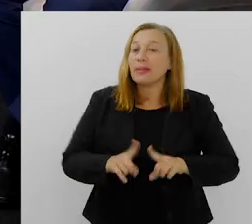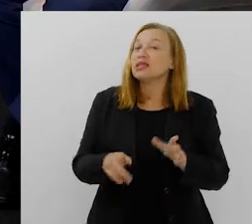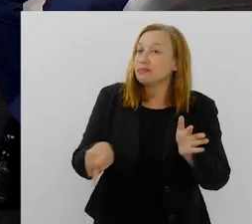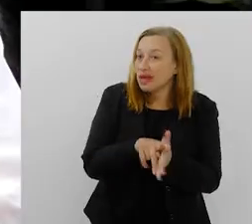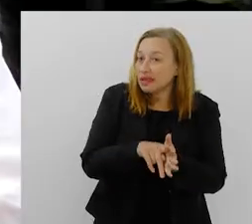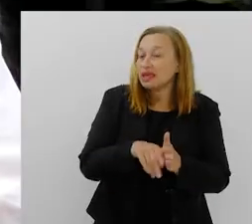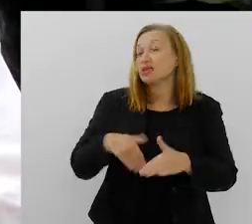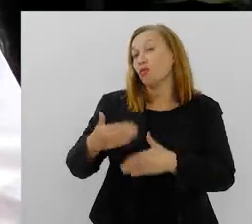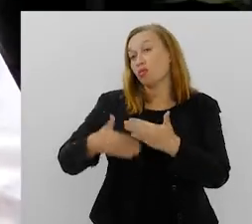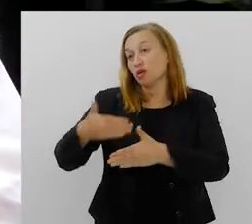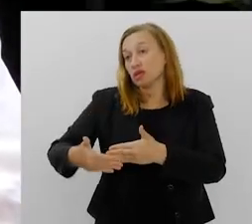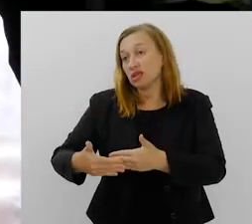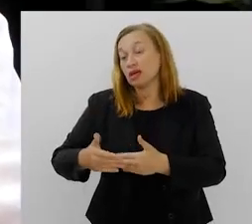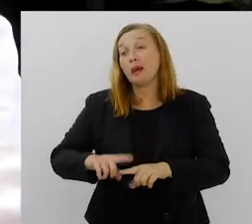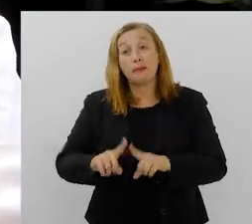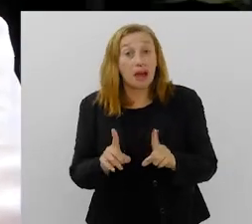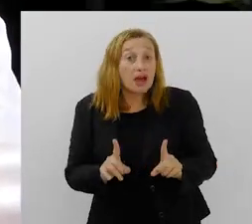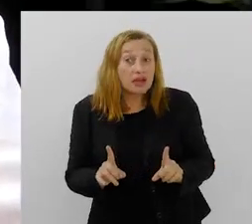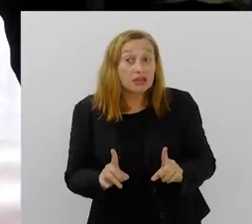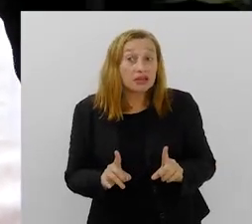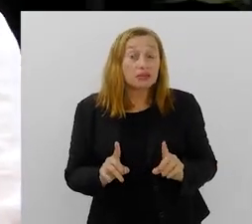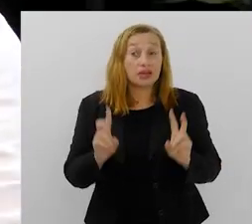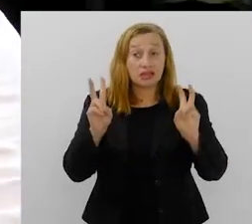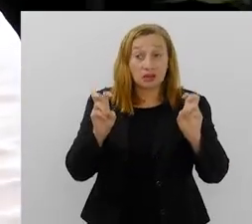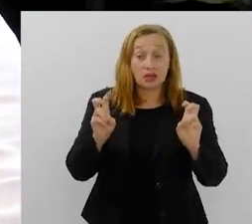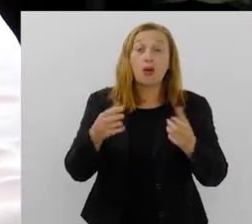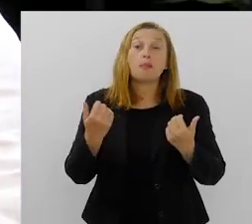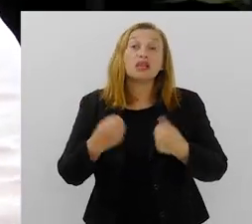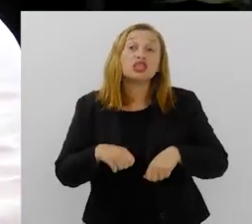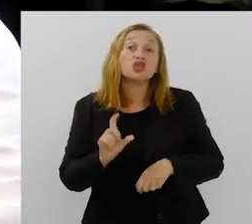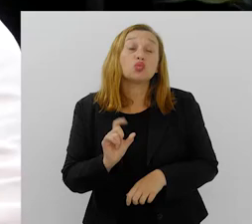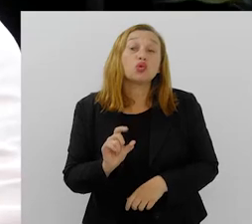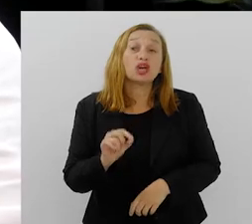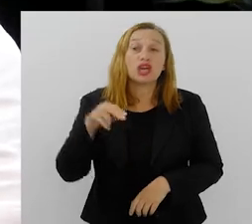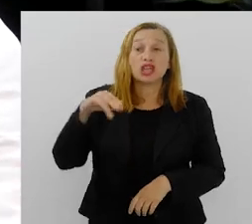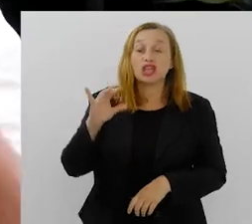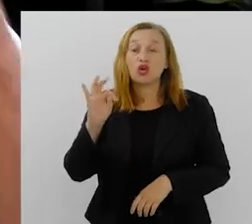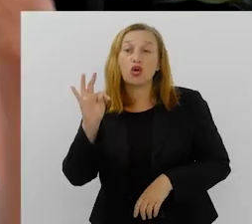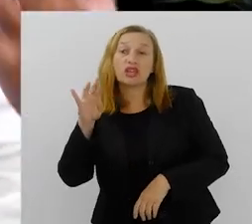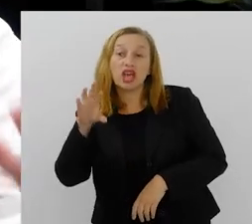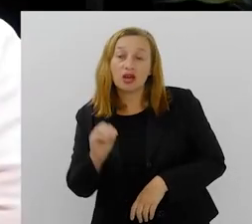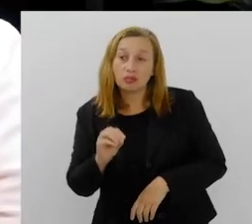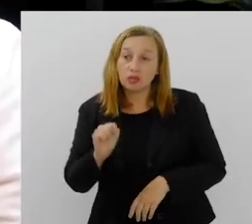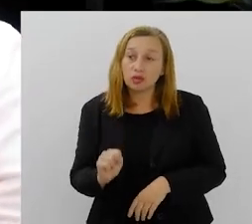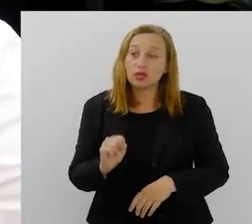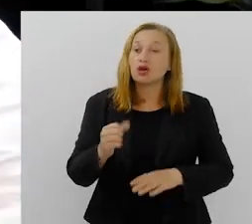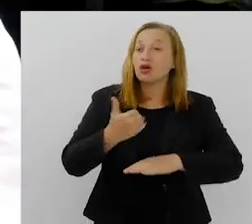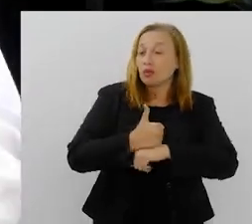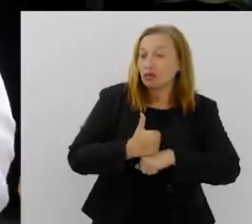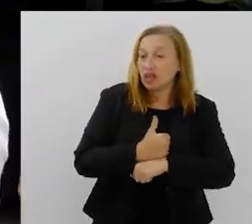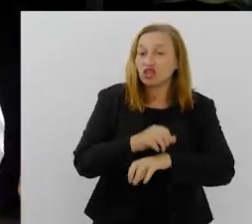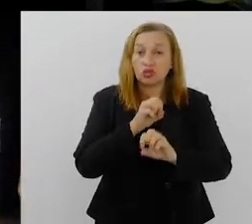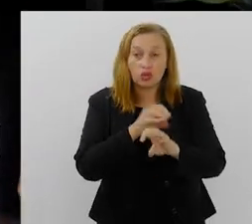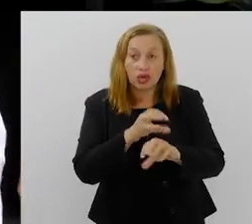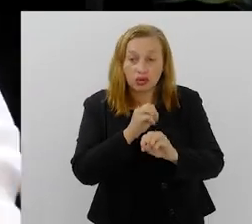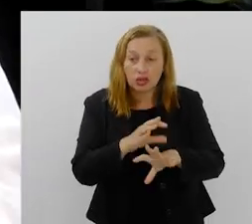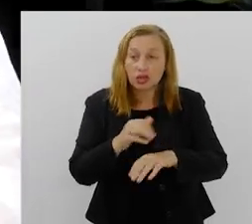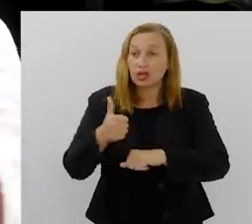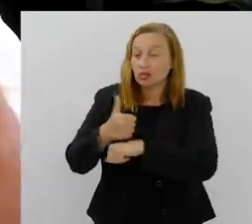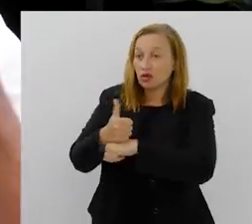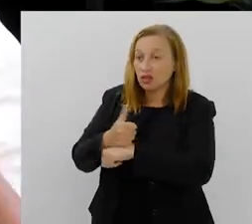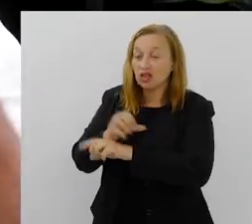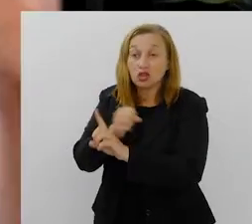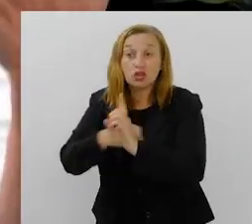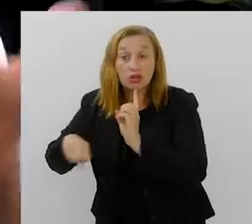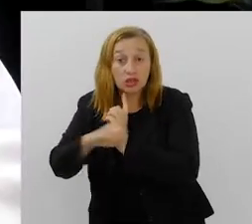faz parte do processo. Mas, para isso, Nicodemos, é preciso que esses profissionais, profissionais da educação, profissionais do serviço social,